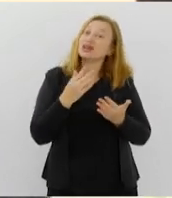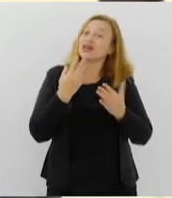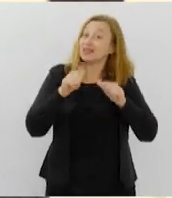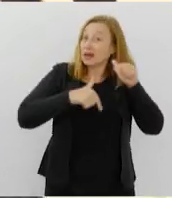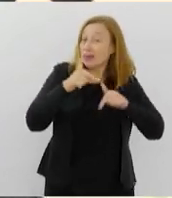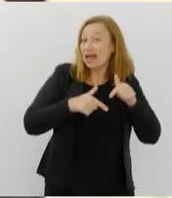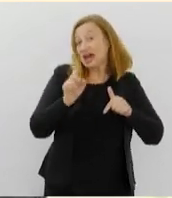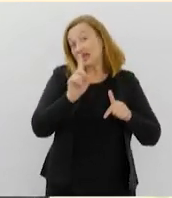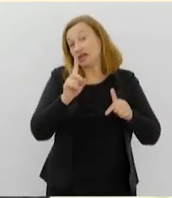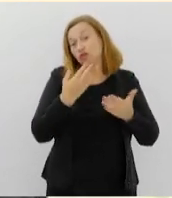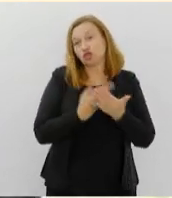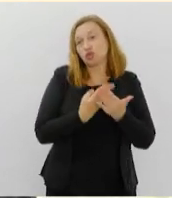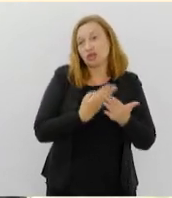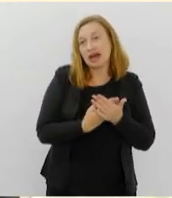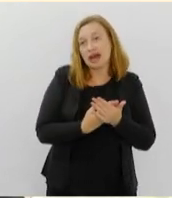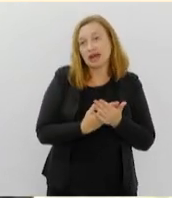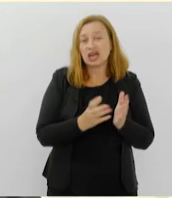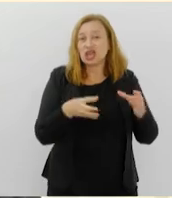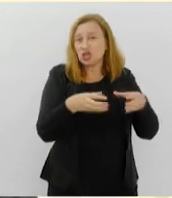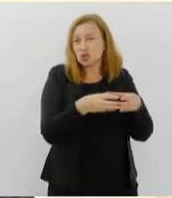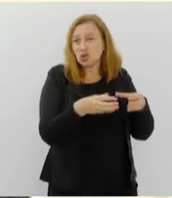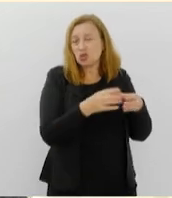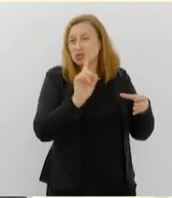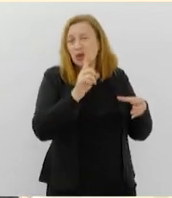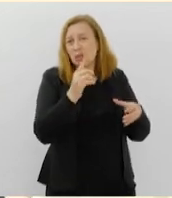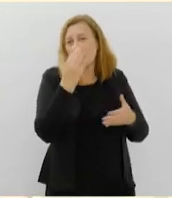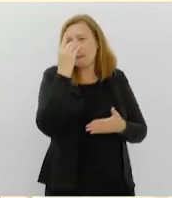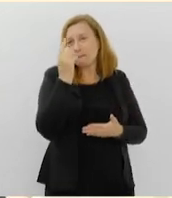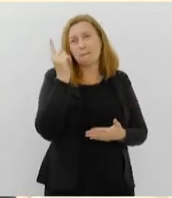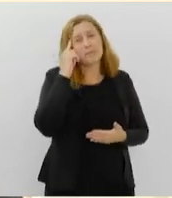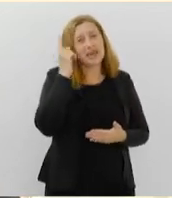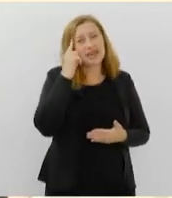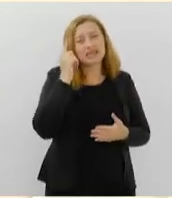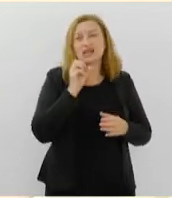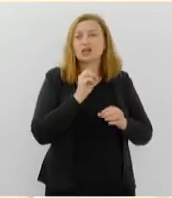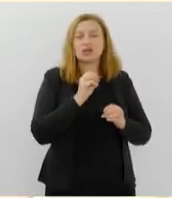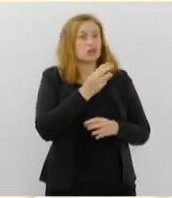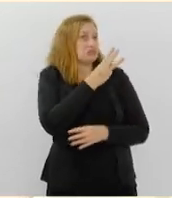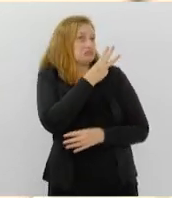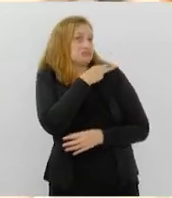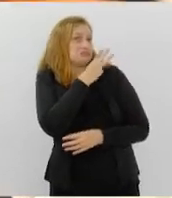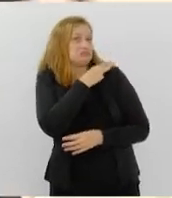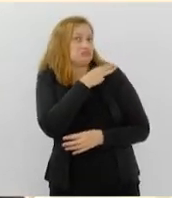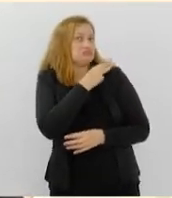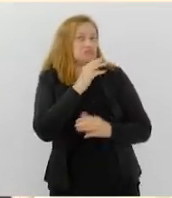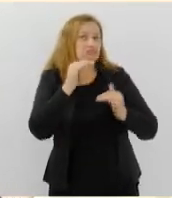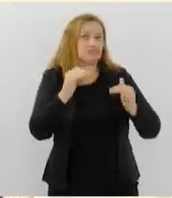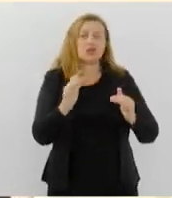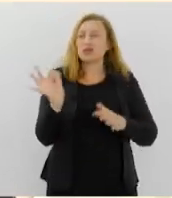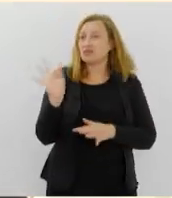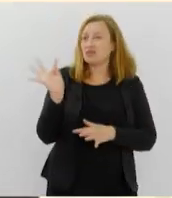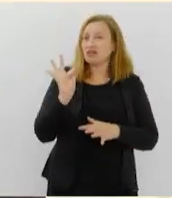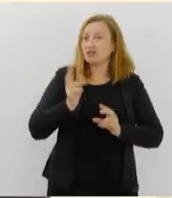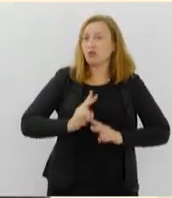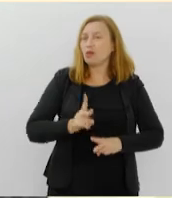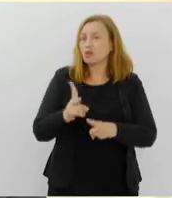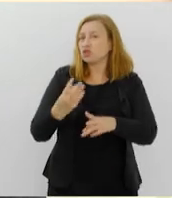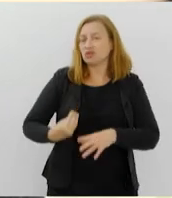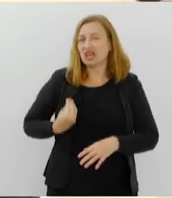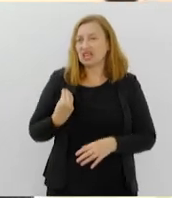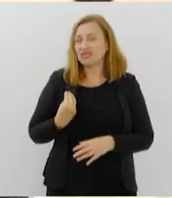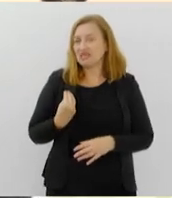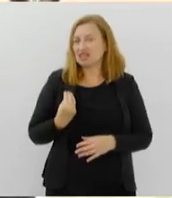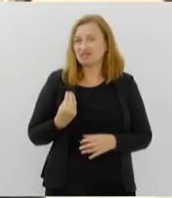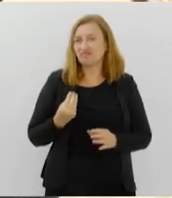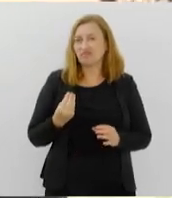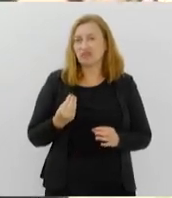Então, essa classe não pensa muito no ensino médio, no ensino superior, como uma continuidade de vida, como uma